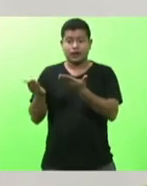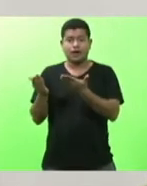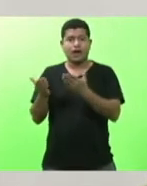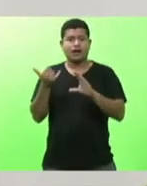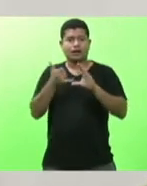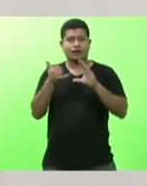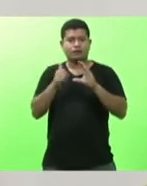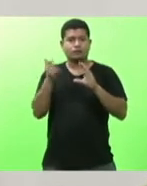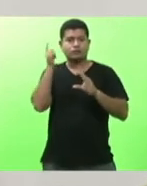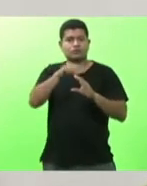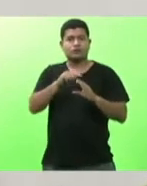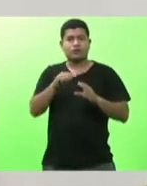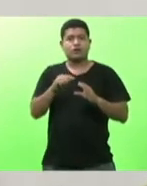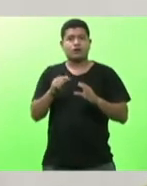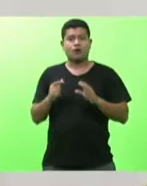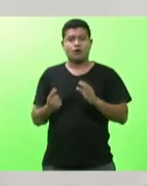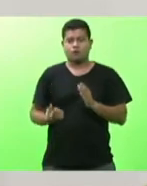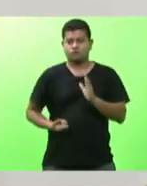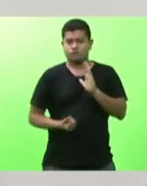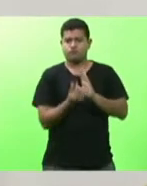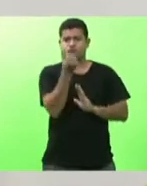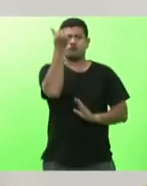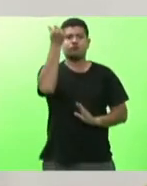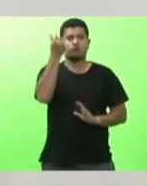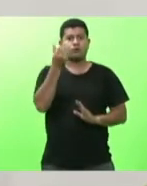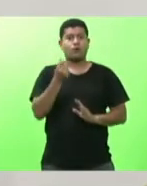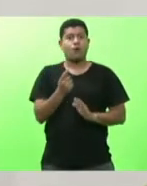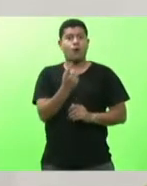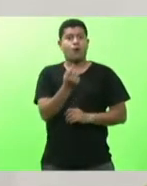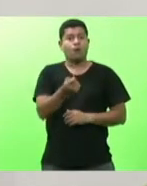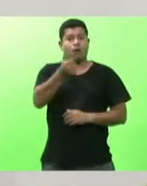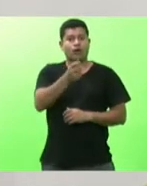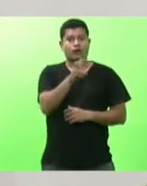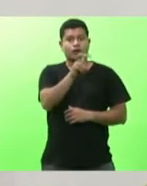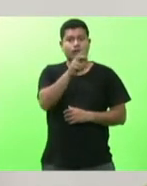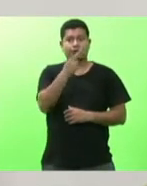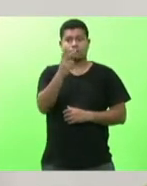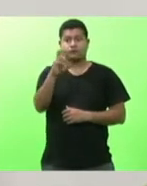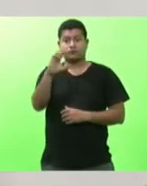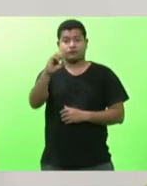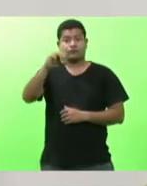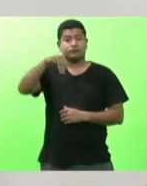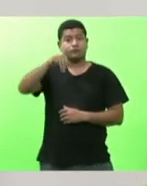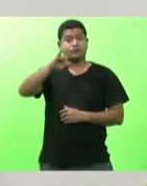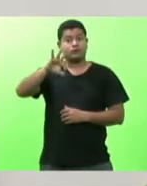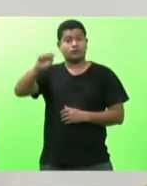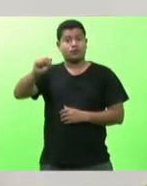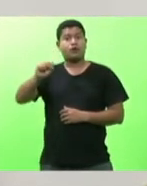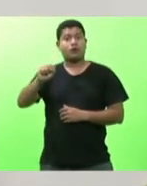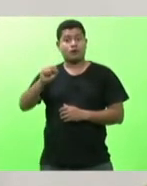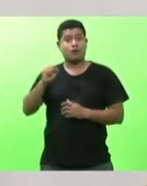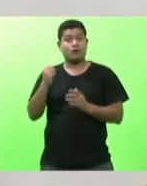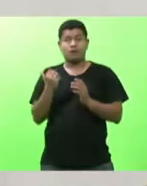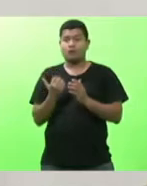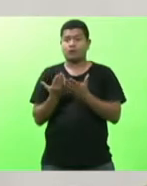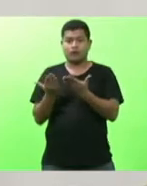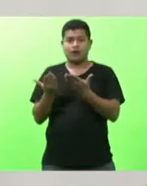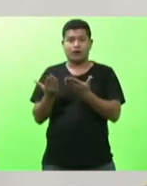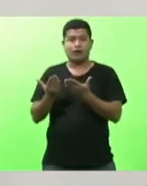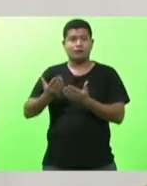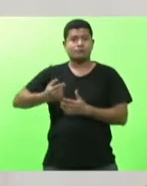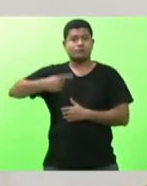quase se aproximando a 520 milhões, o maior da história da empresa, inclusive.